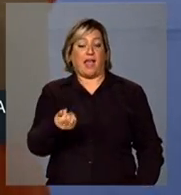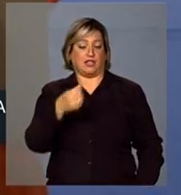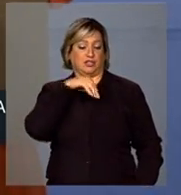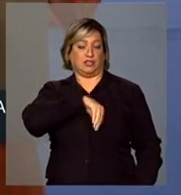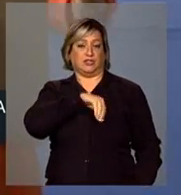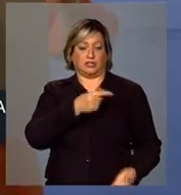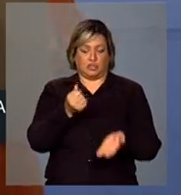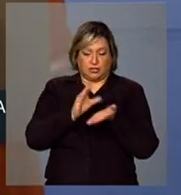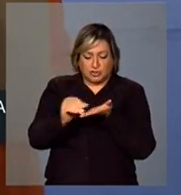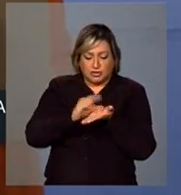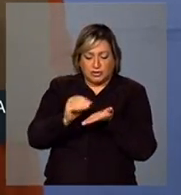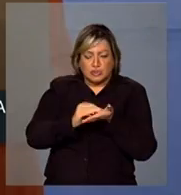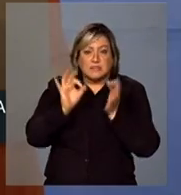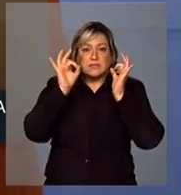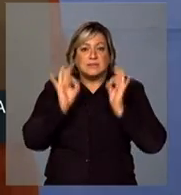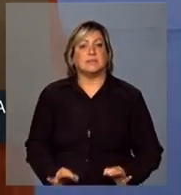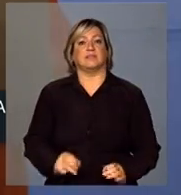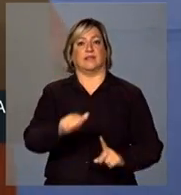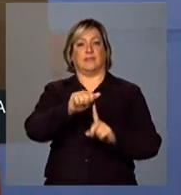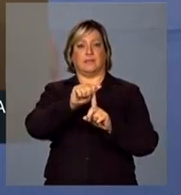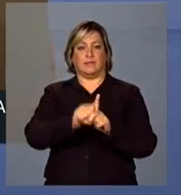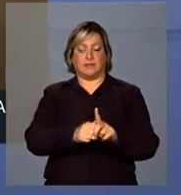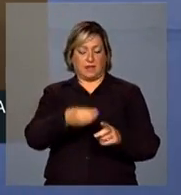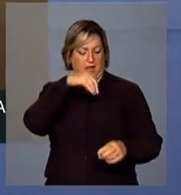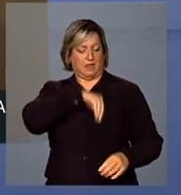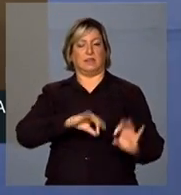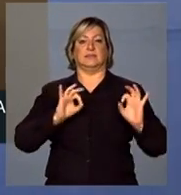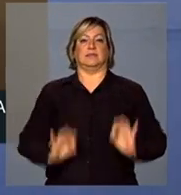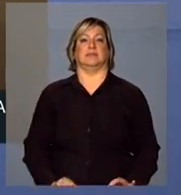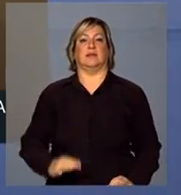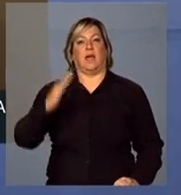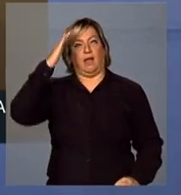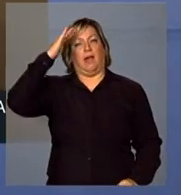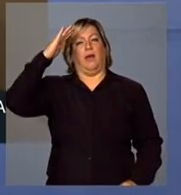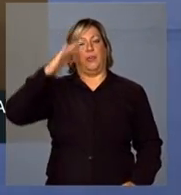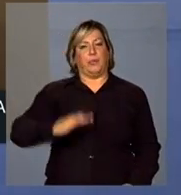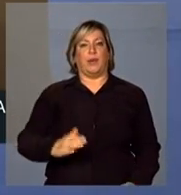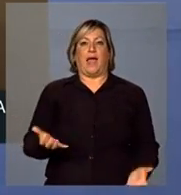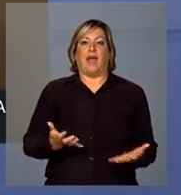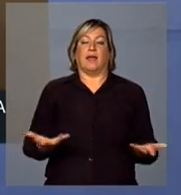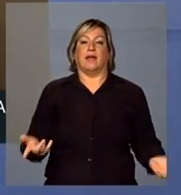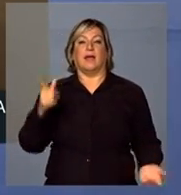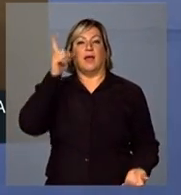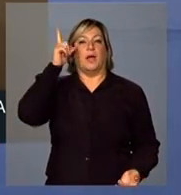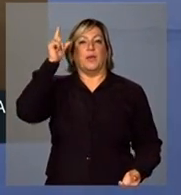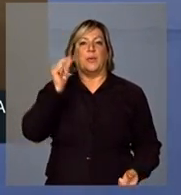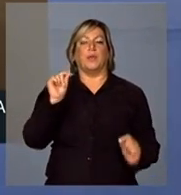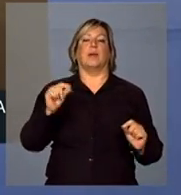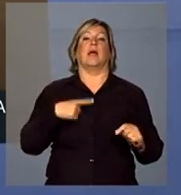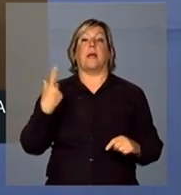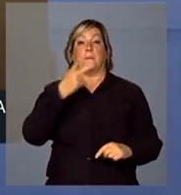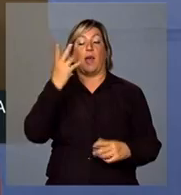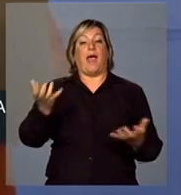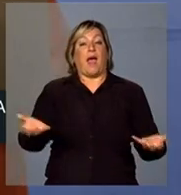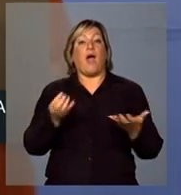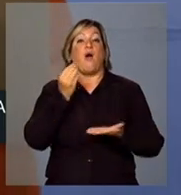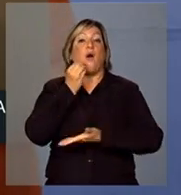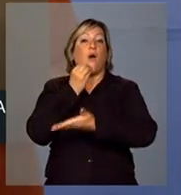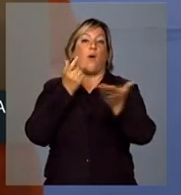salário certo no fim do dia, querem ter oportunidades, é isso que as pessoas querem.